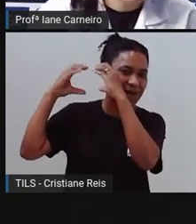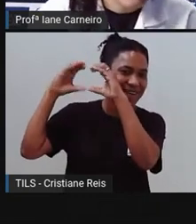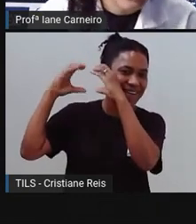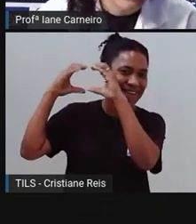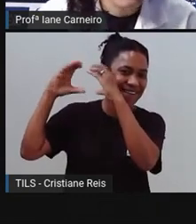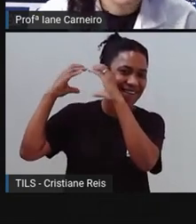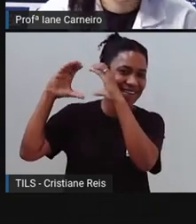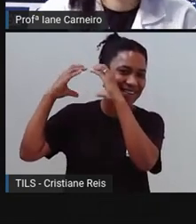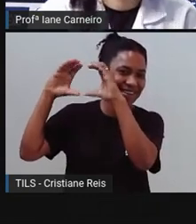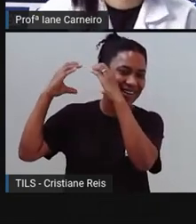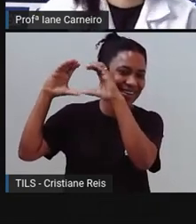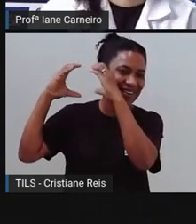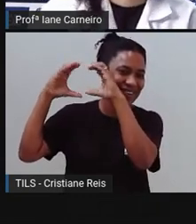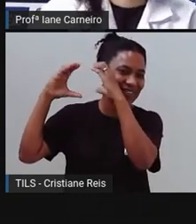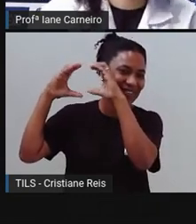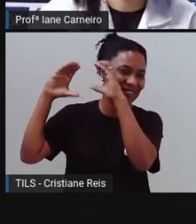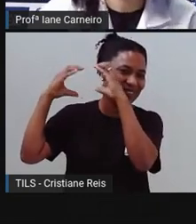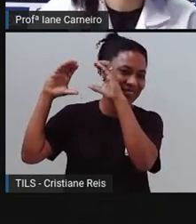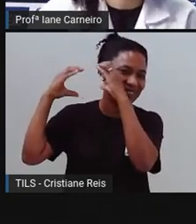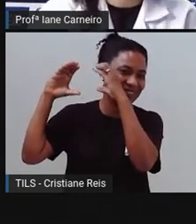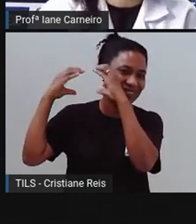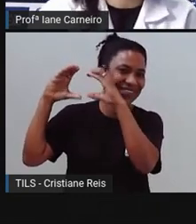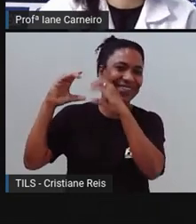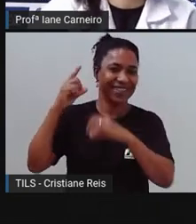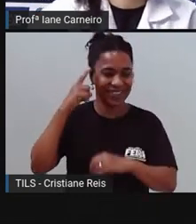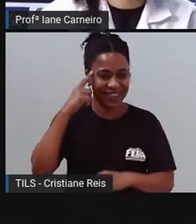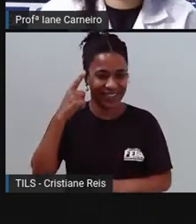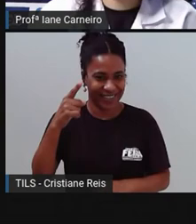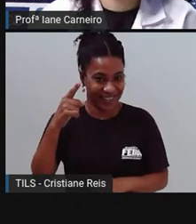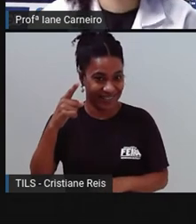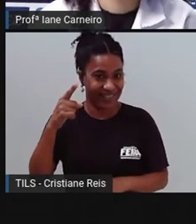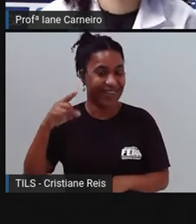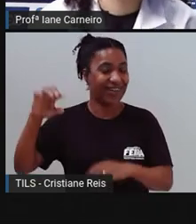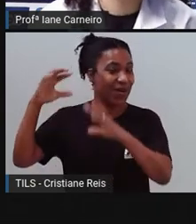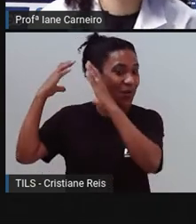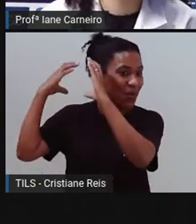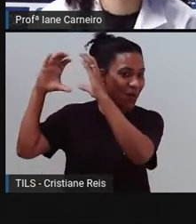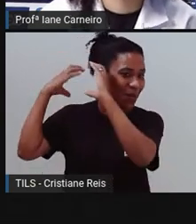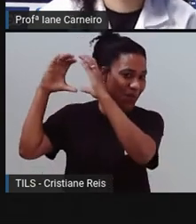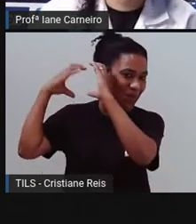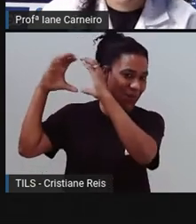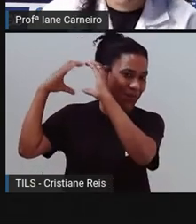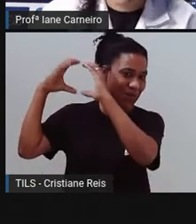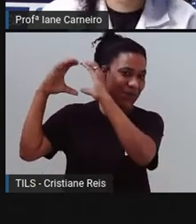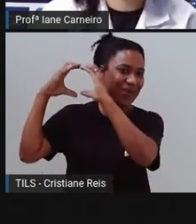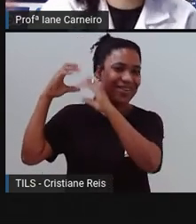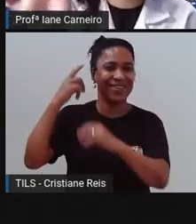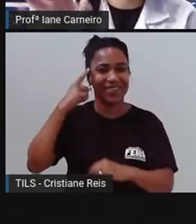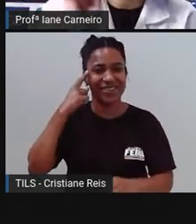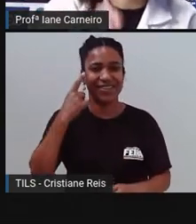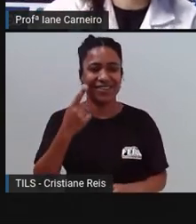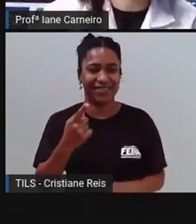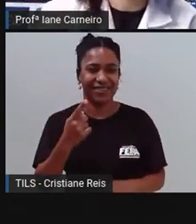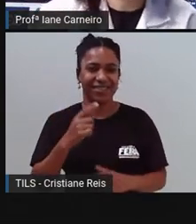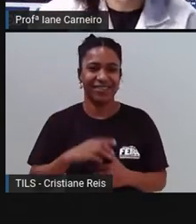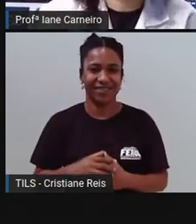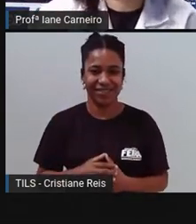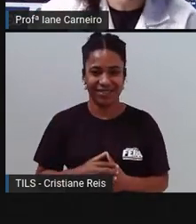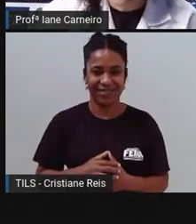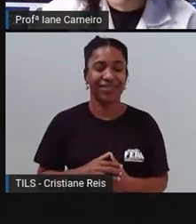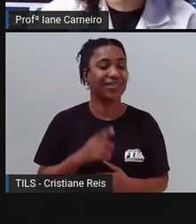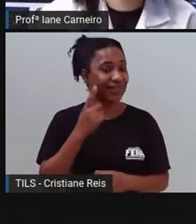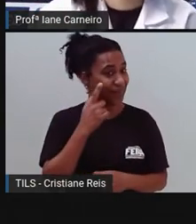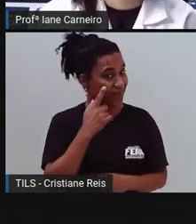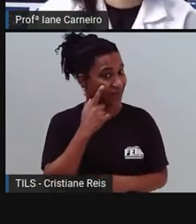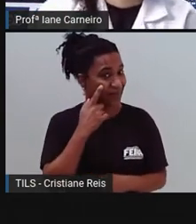Lembram dessa que a viu? A já viu essa, adivinha, ó. É o coco. Mas ela não era escrita dessa forma,